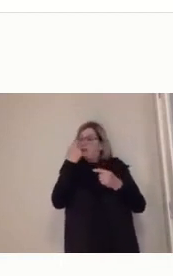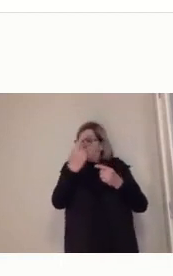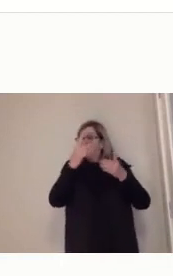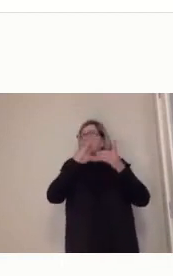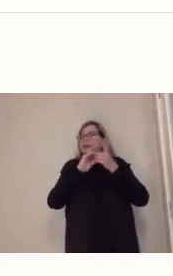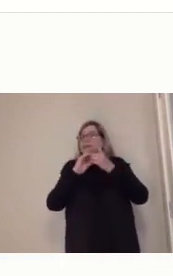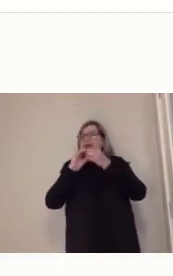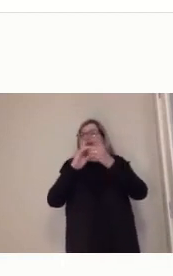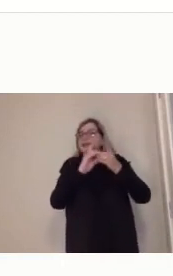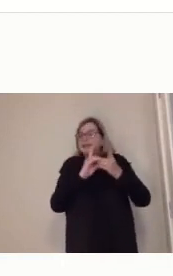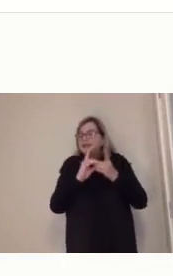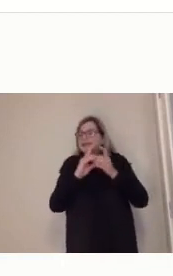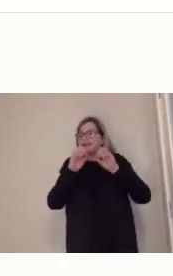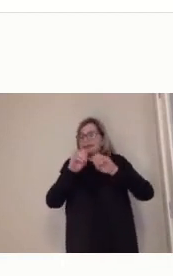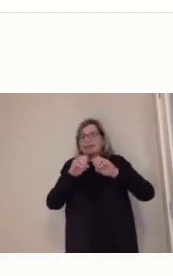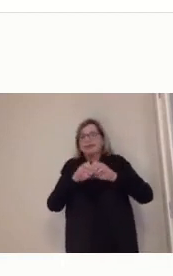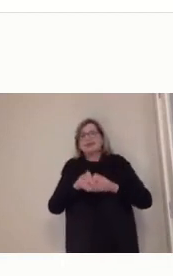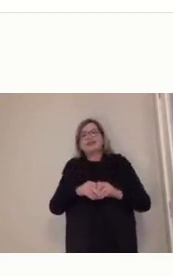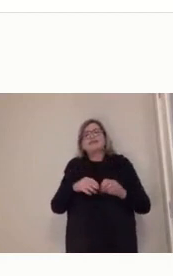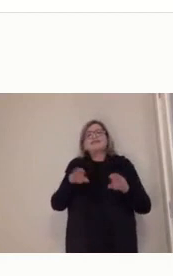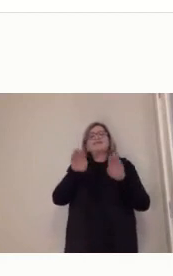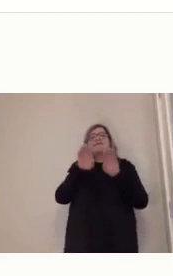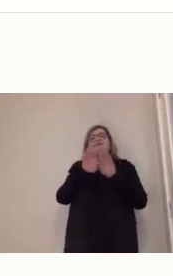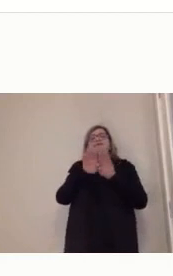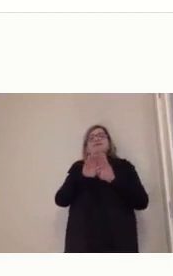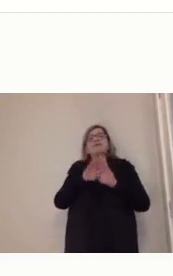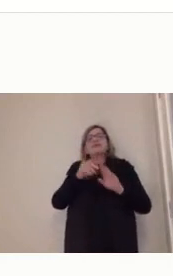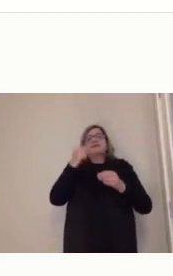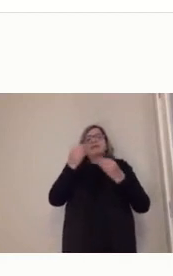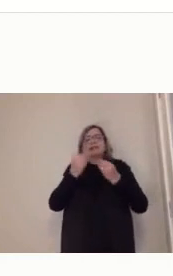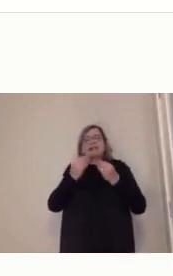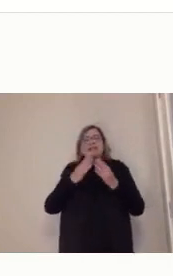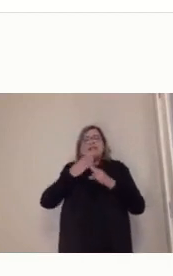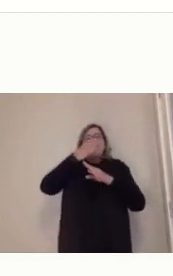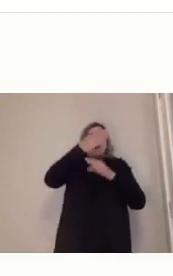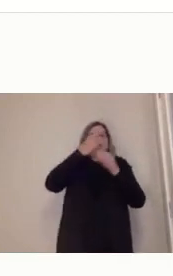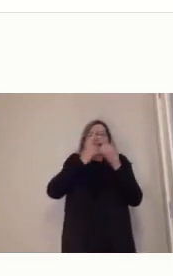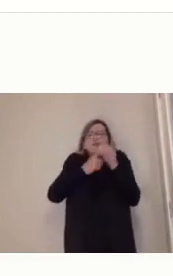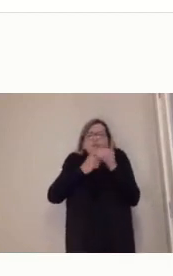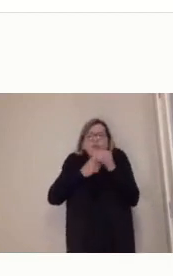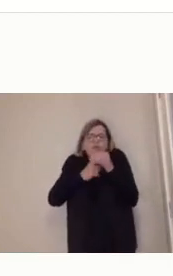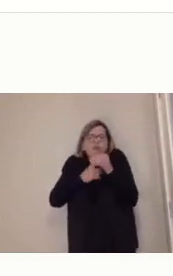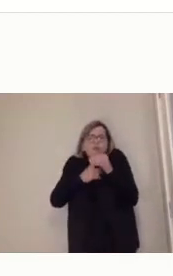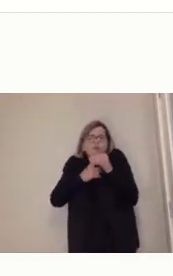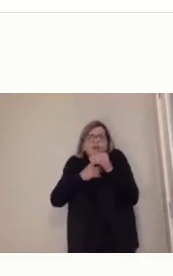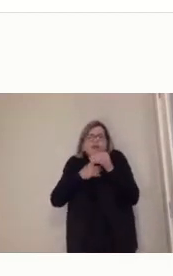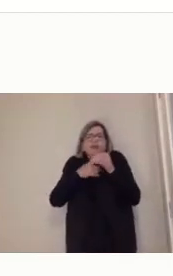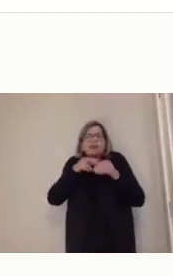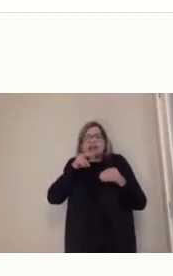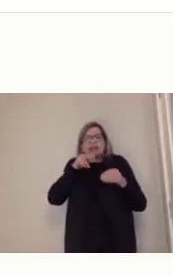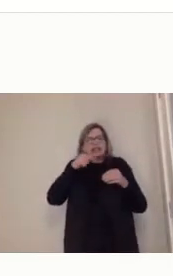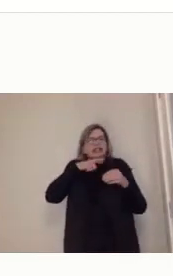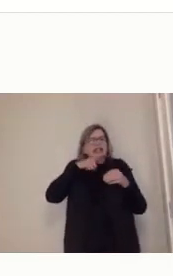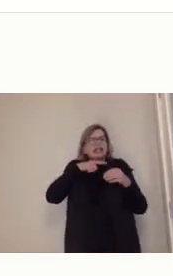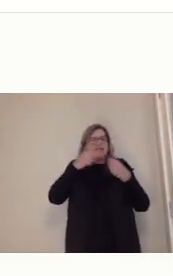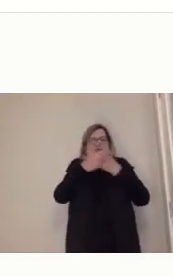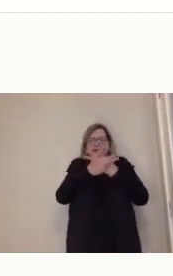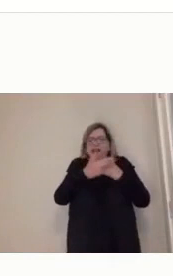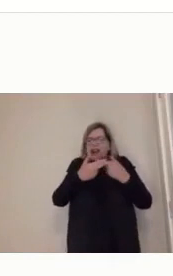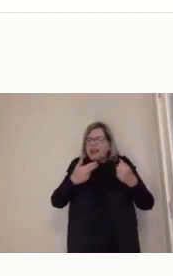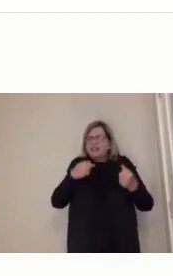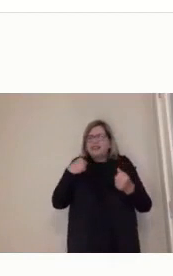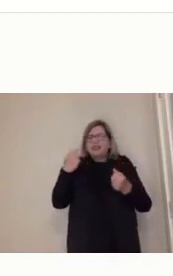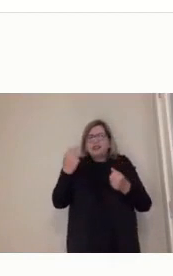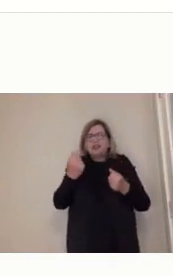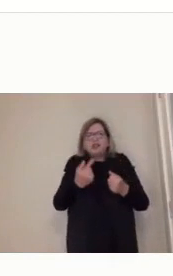Vários municípios em que a gente atua com quatro, cinco mil pessoas nesses municípios que não têm uma faculdade. Eu já me emocionei muito